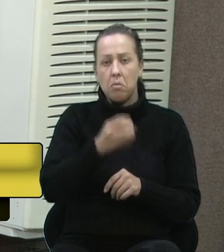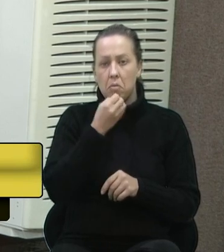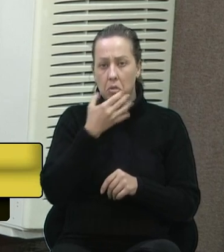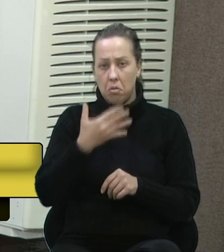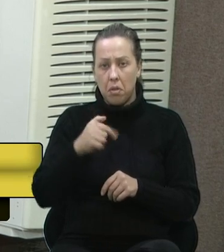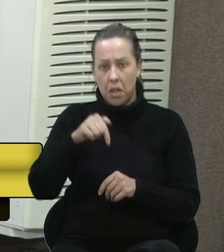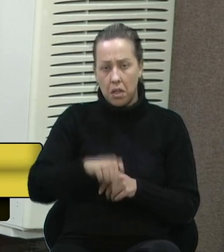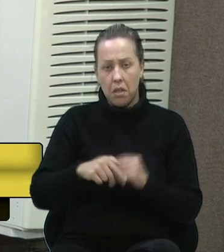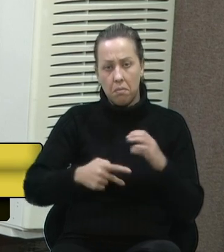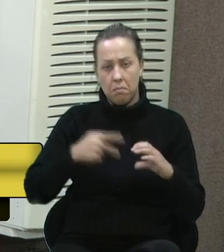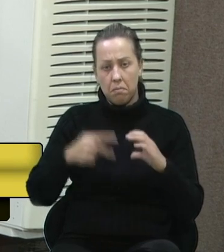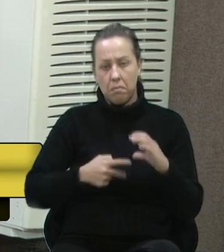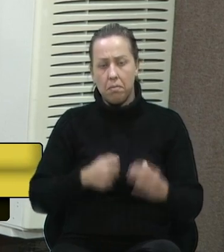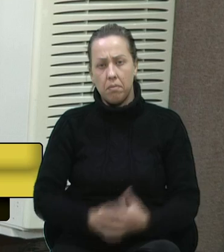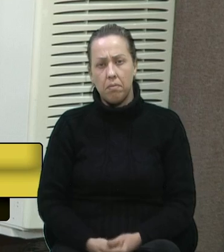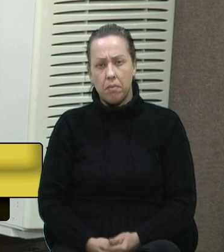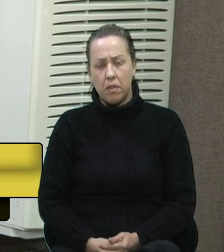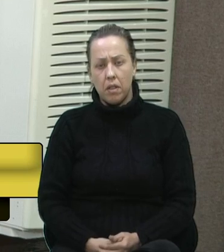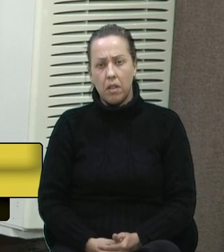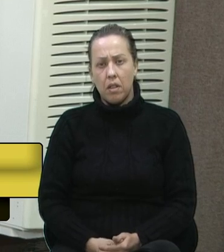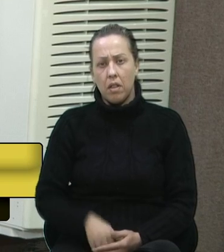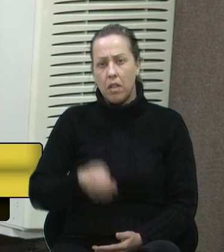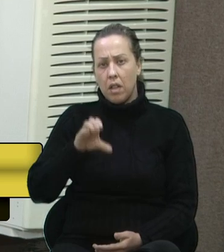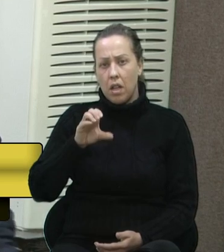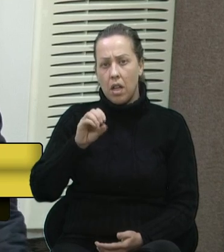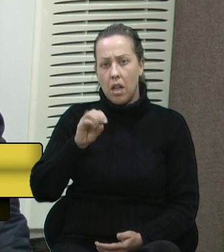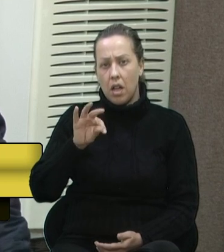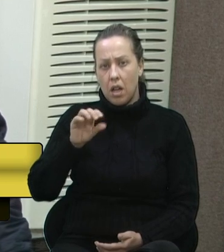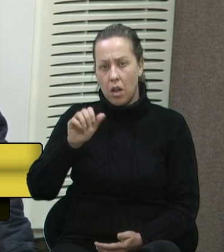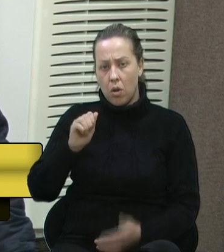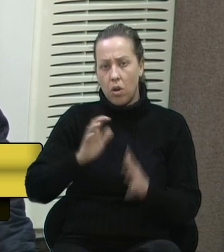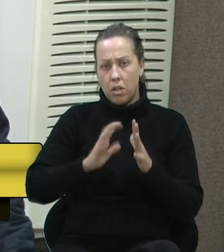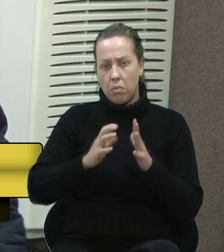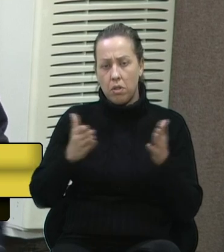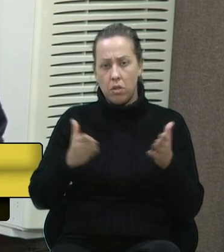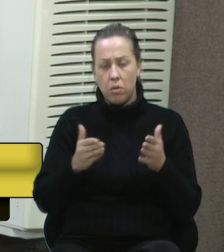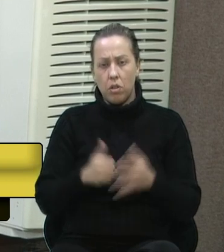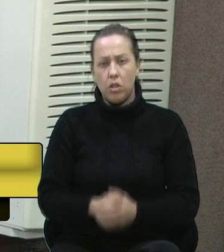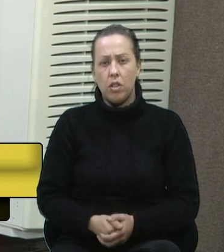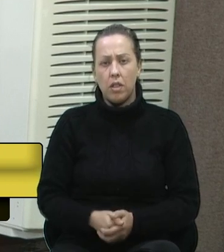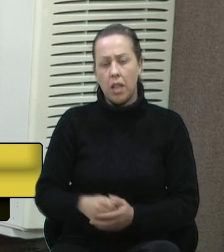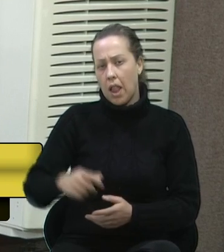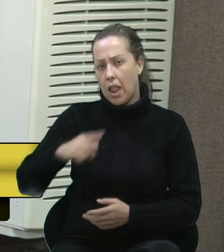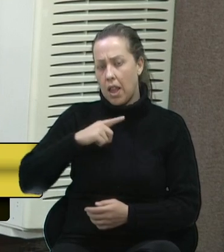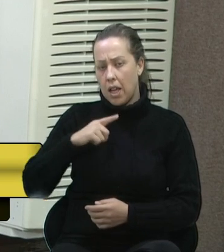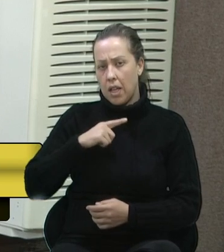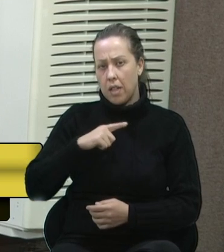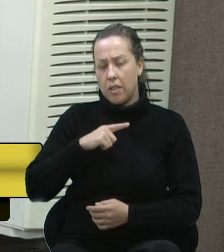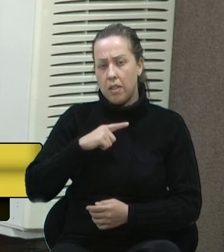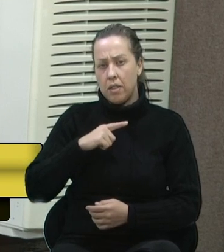bem aqui na casa. E a nossa cota no partido, hoje, nós temos aí